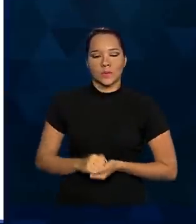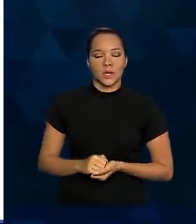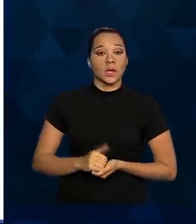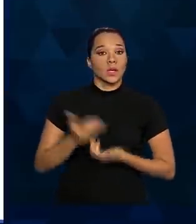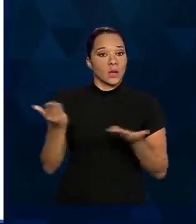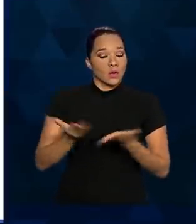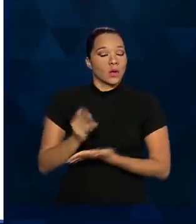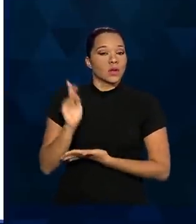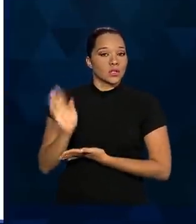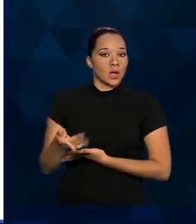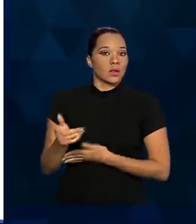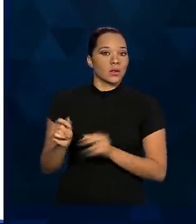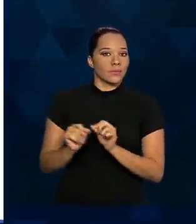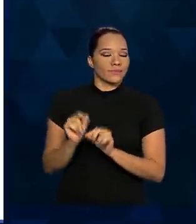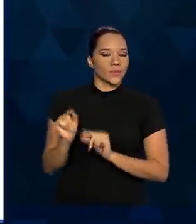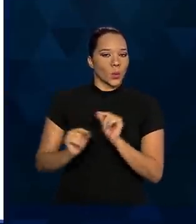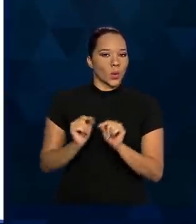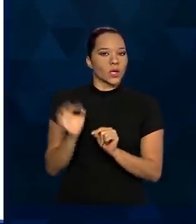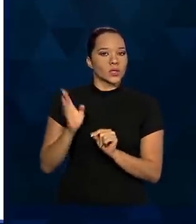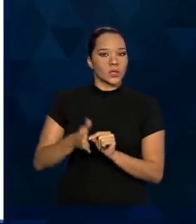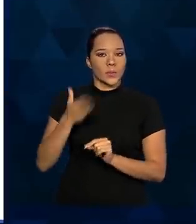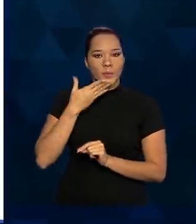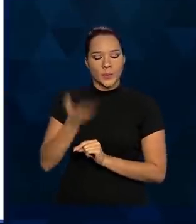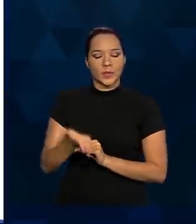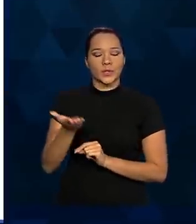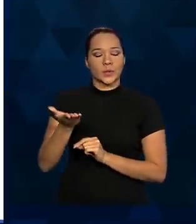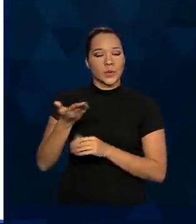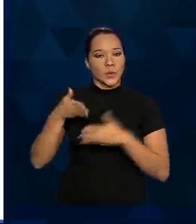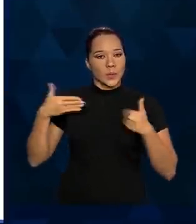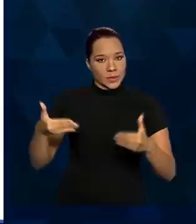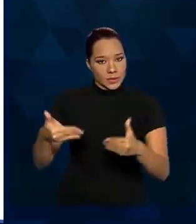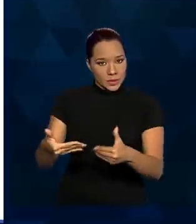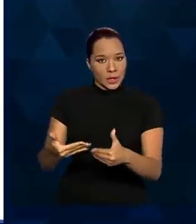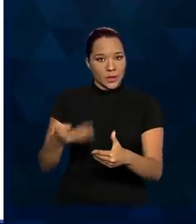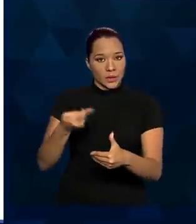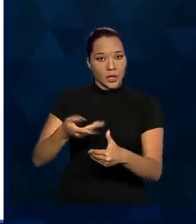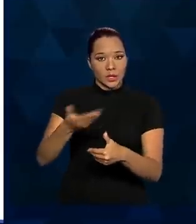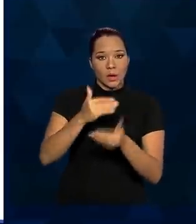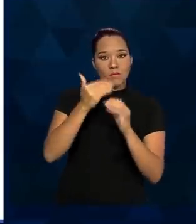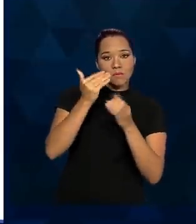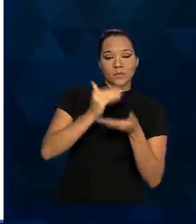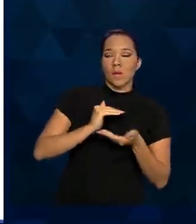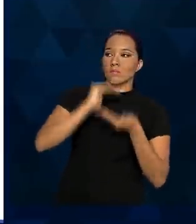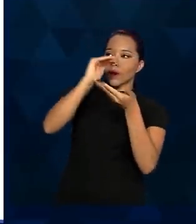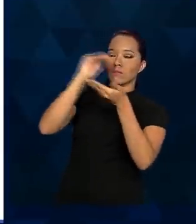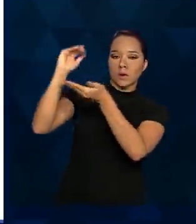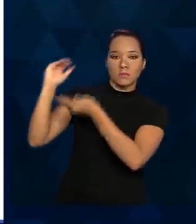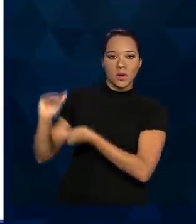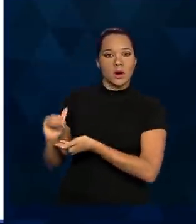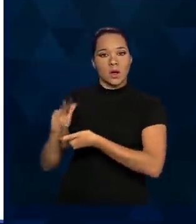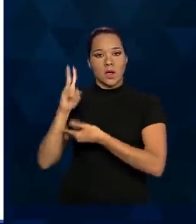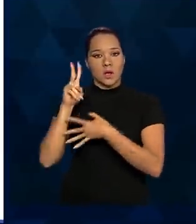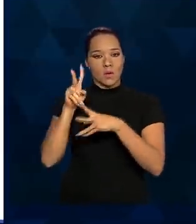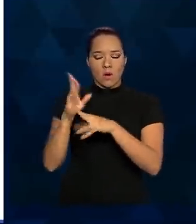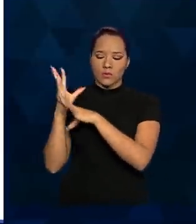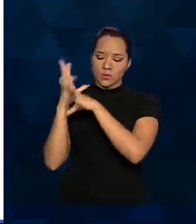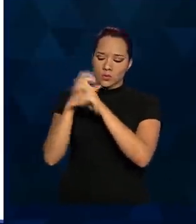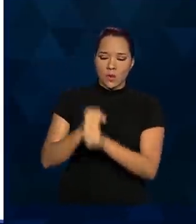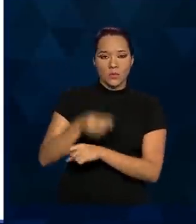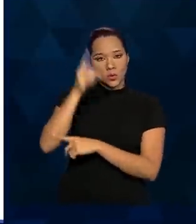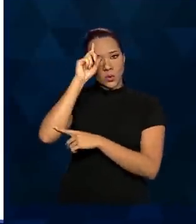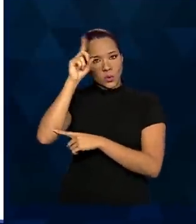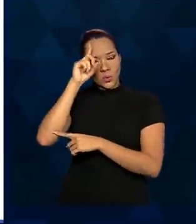sendo recebidos pelo Ministério, estão sendo distribuídos conforme esse levantamento diário para